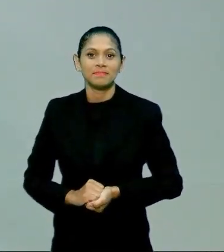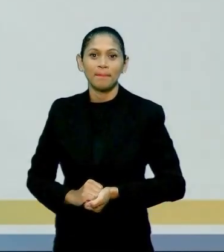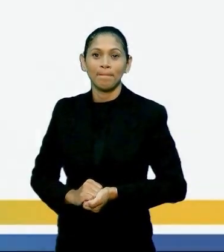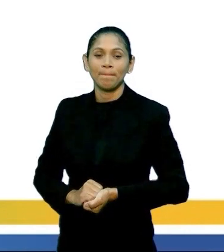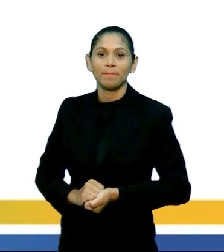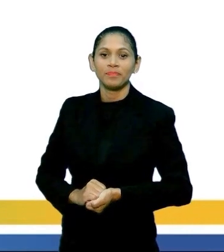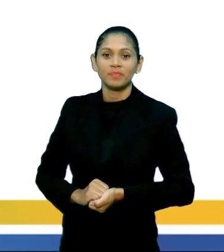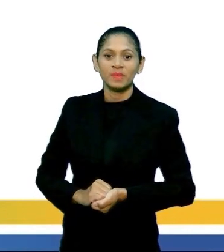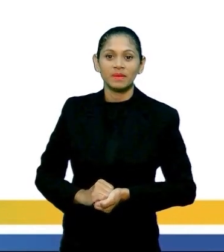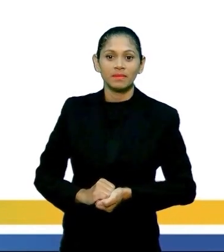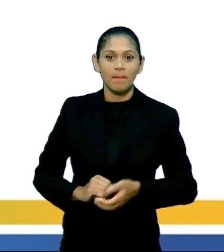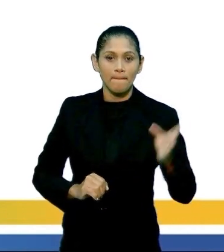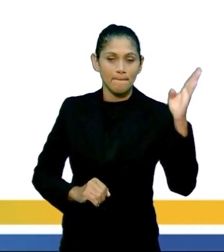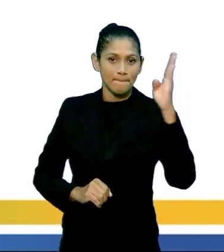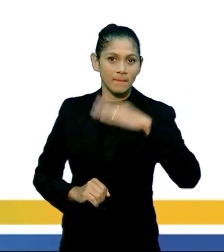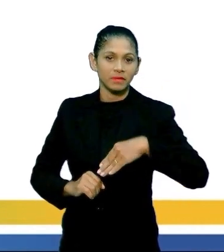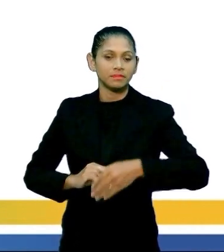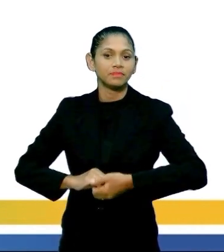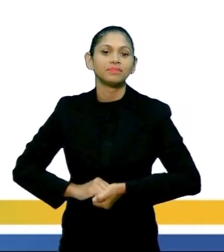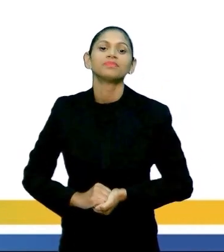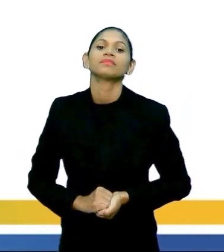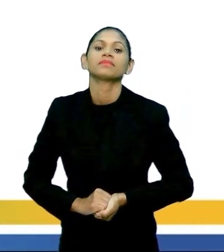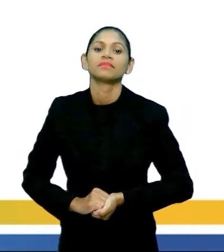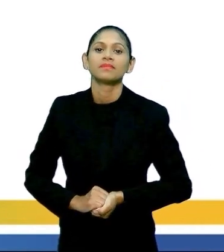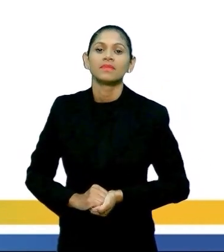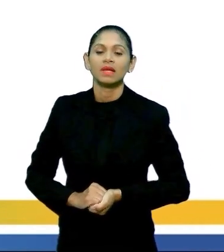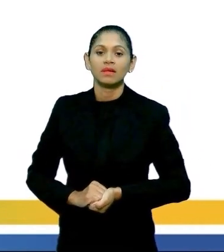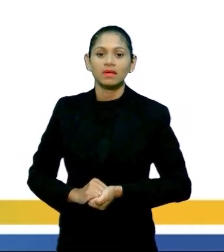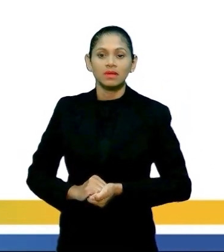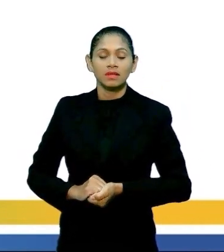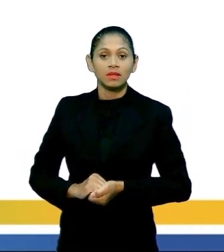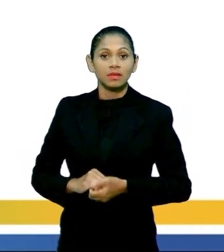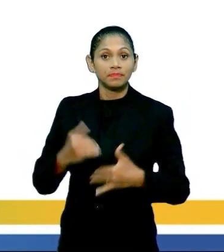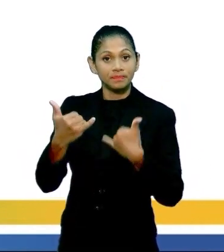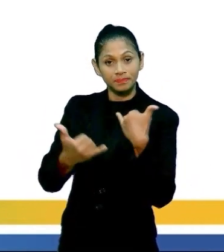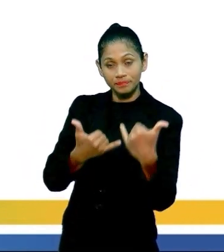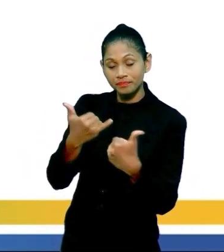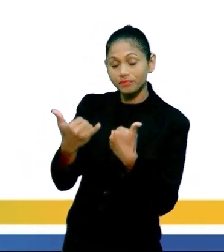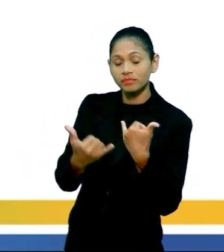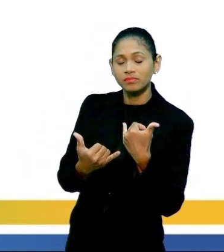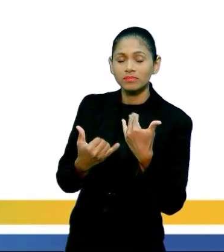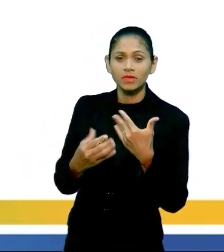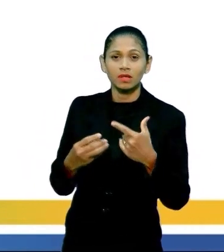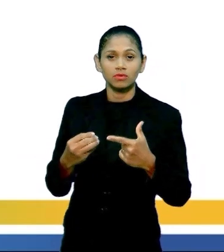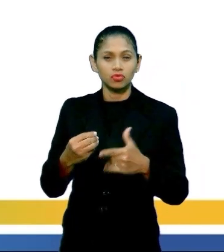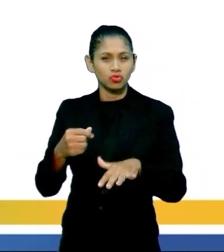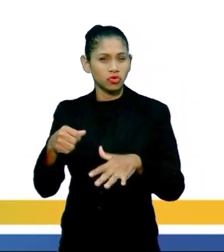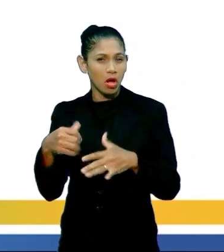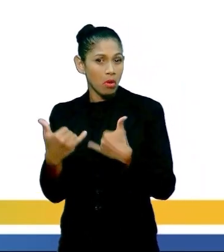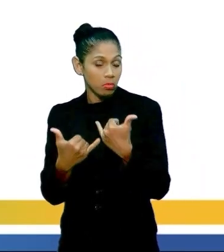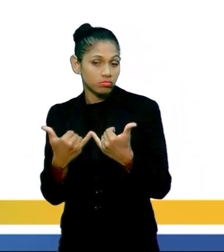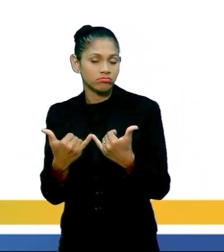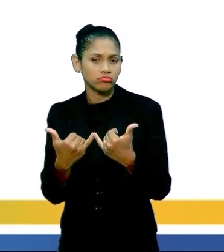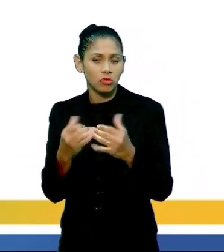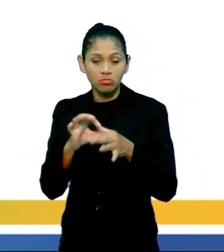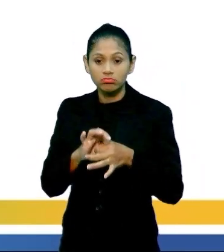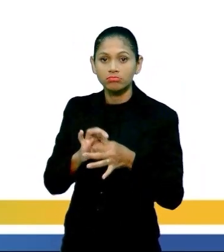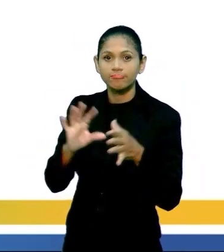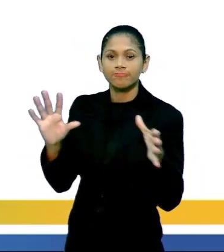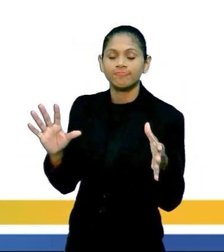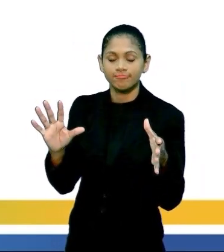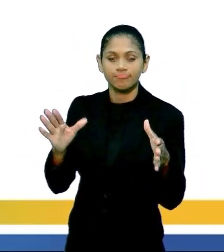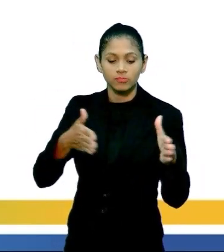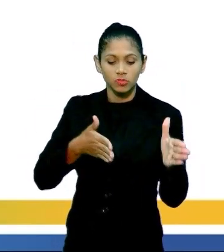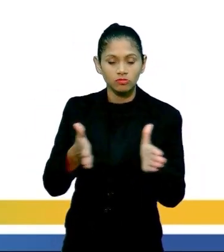foca na tela e go! Conceituando, as brincadeiras são atividades lúdicas que se desenvolvem livremente, as quais